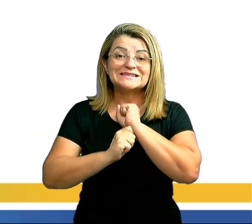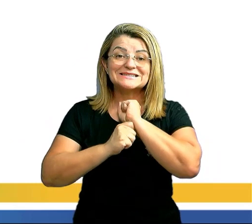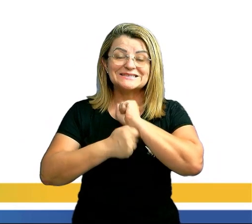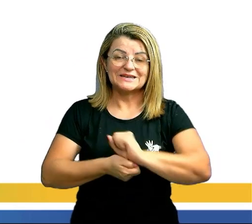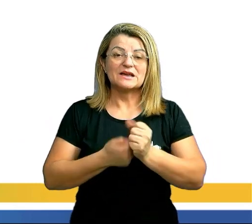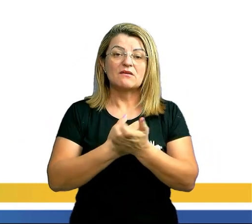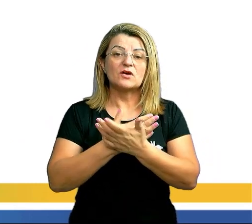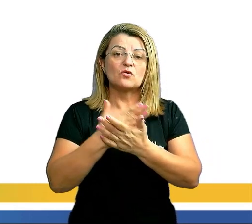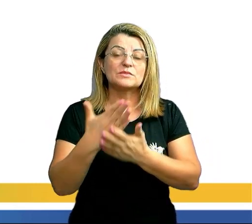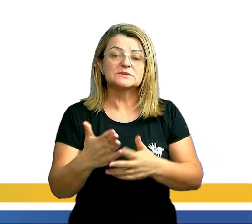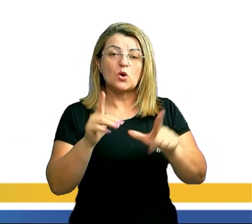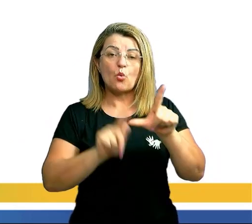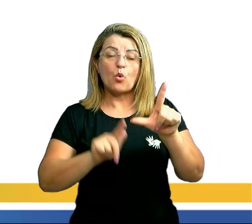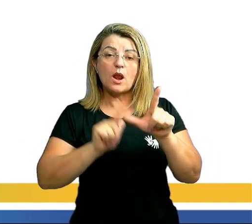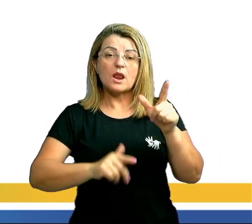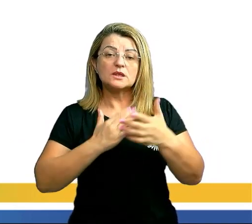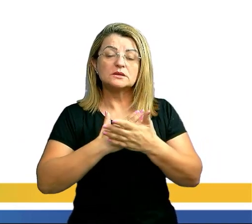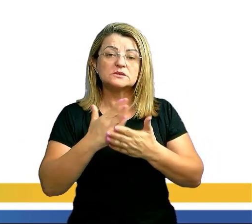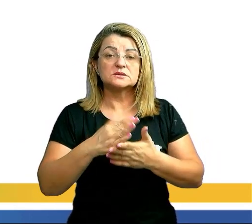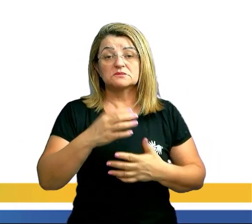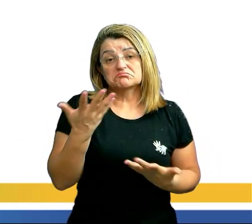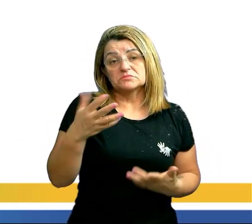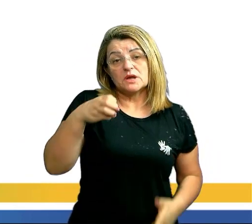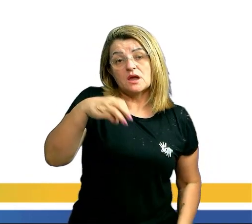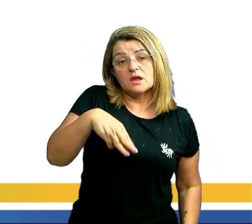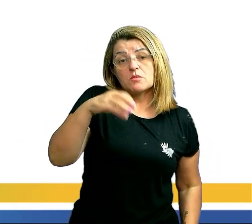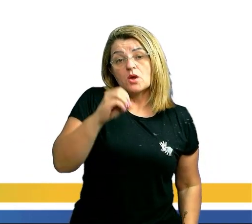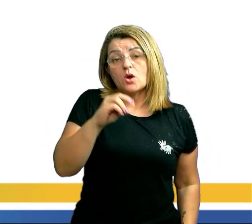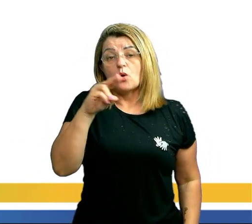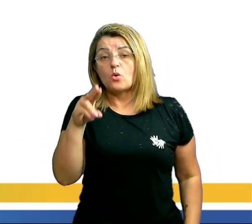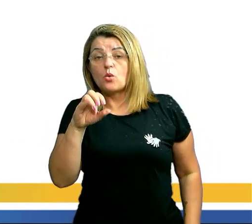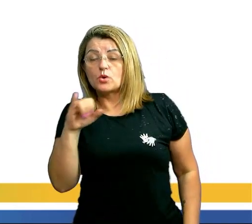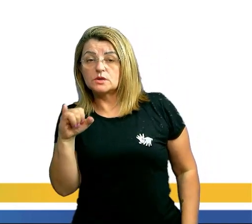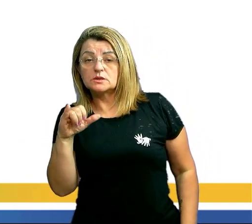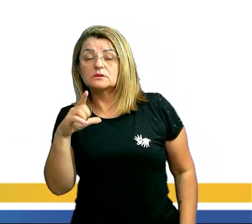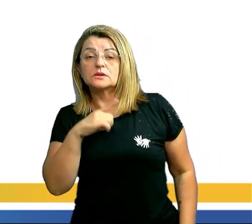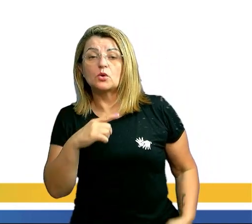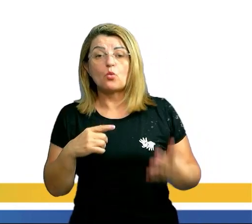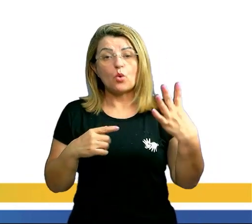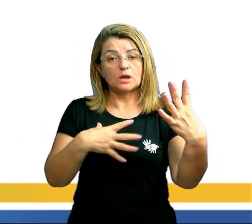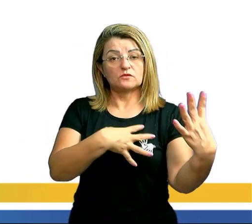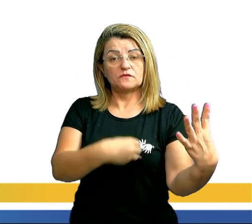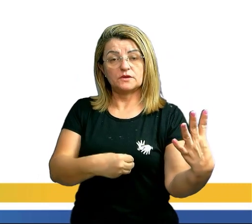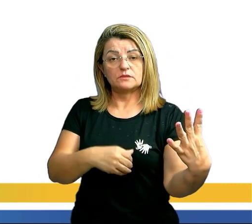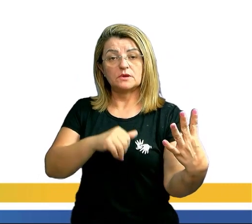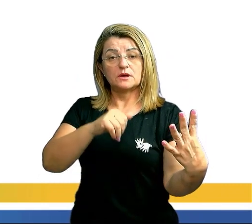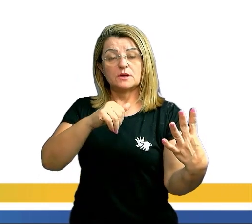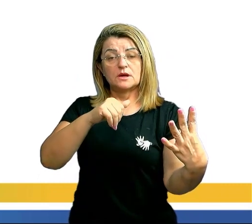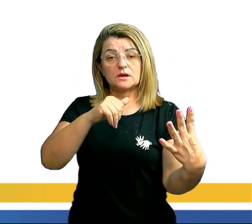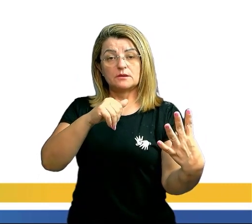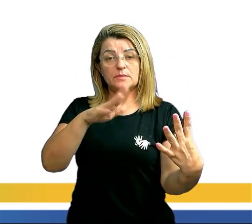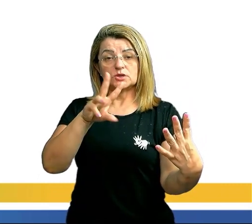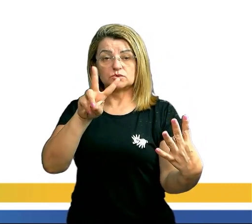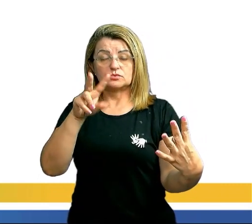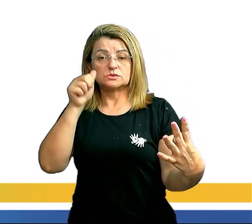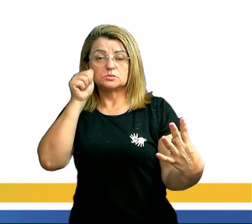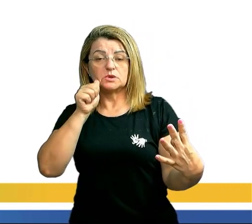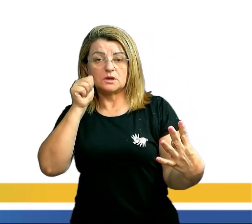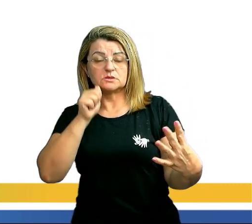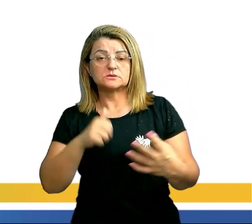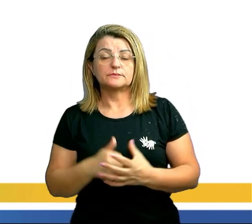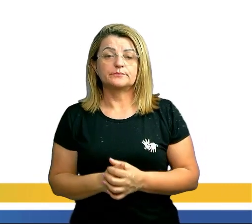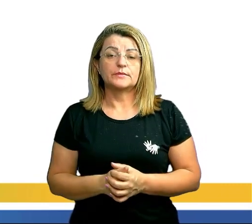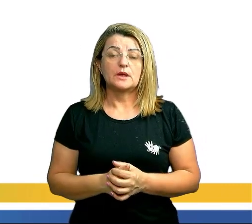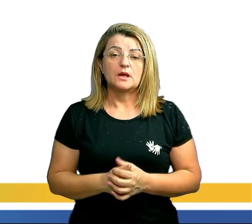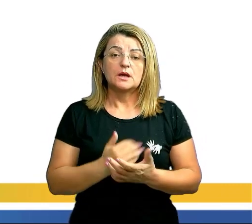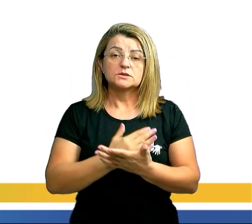do nome de uma das suas filhas, que é M ou I. São quatro filhos mais duas mulheres, tá? M ou I. Por exemplo, se